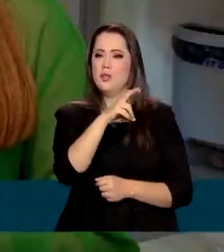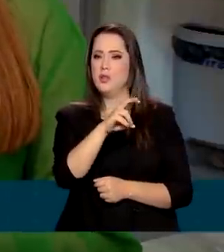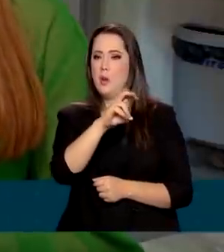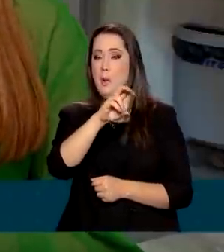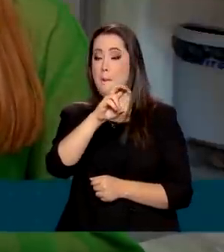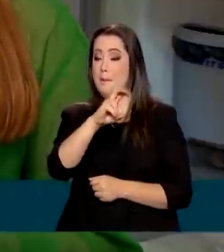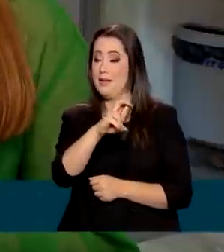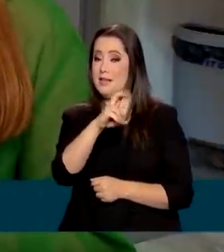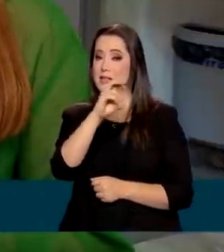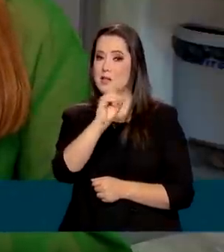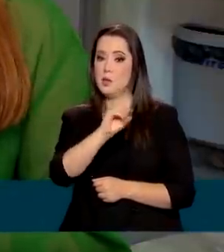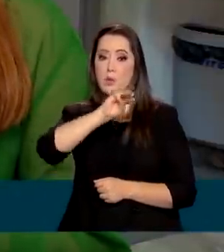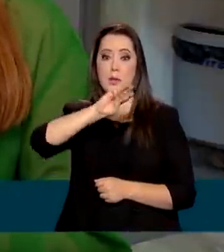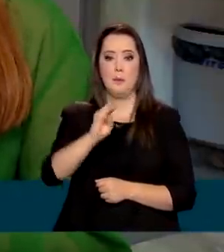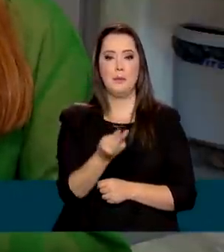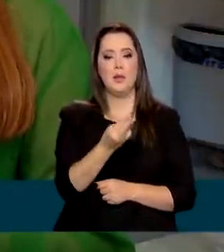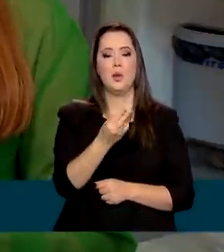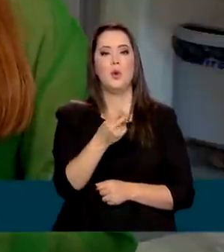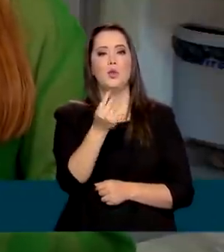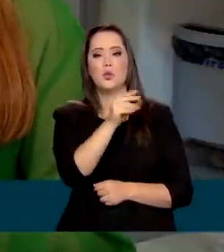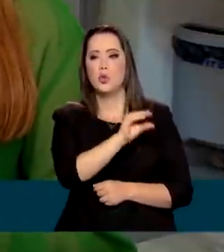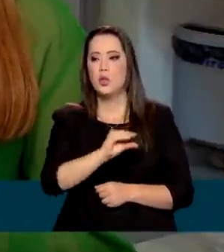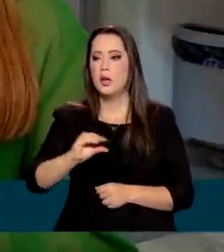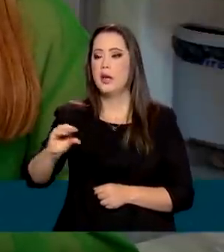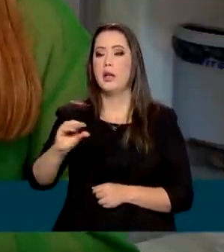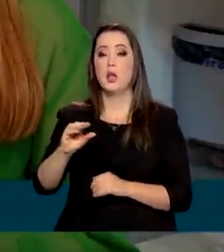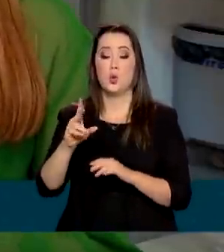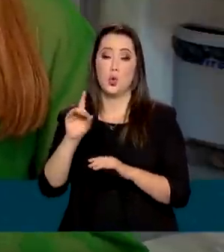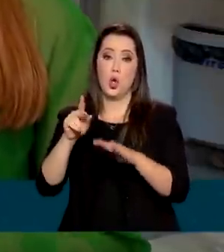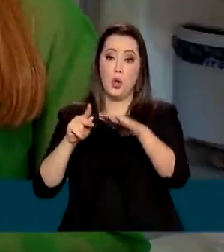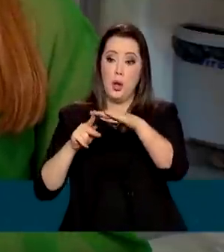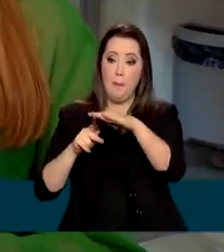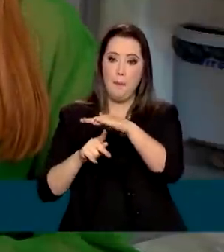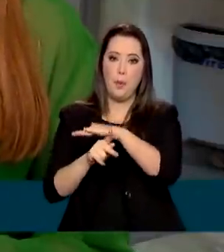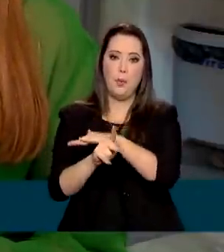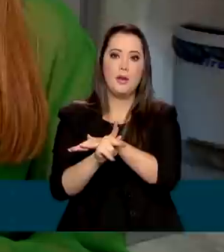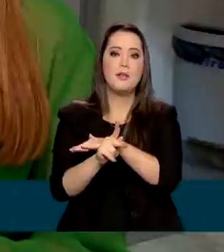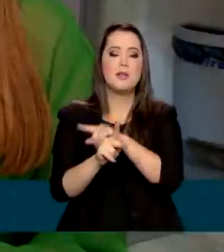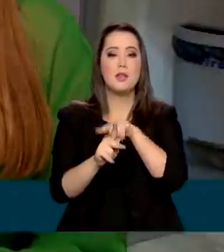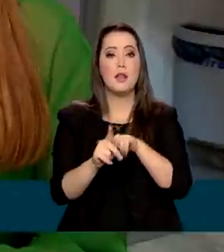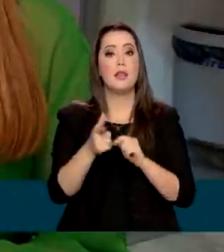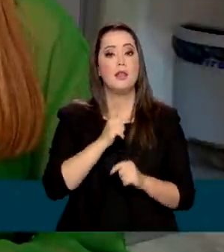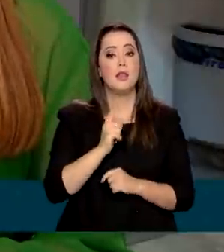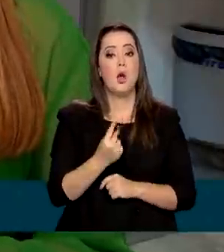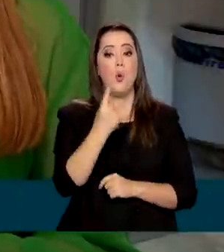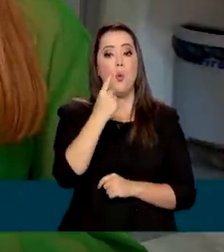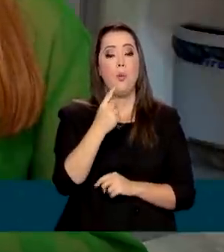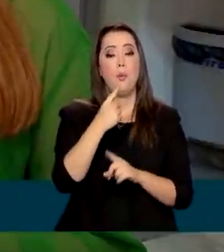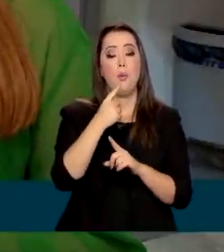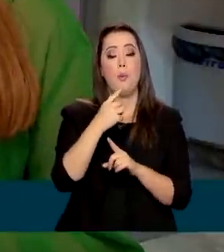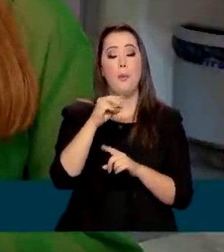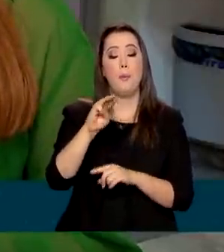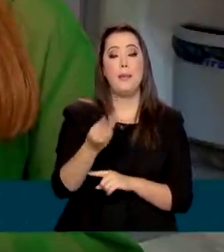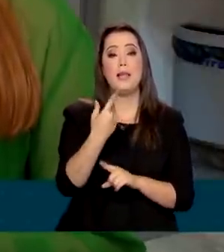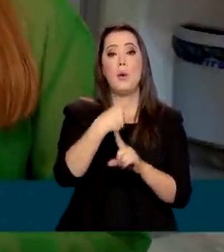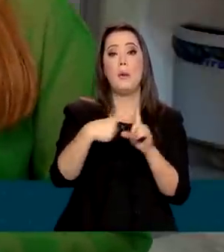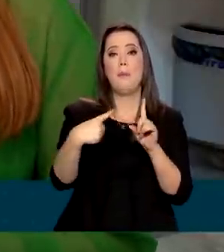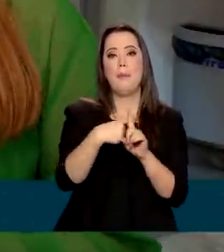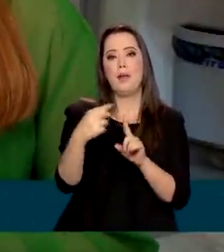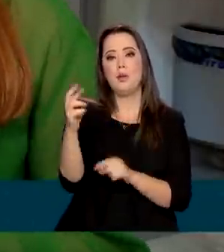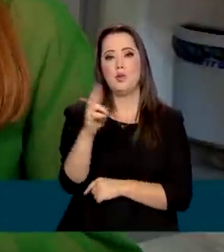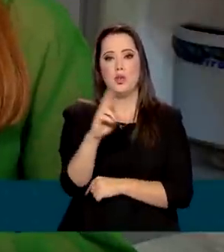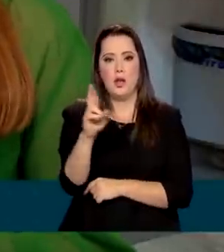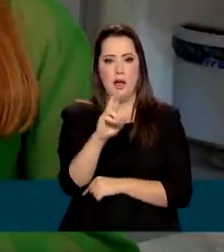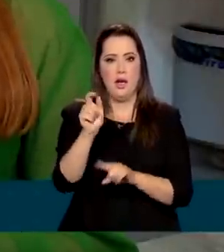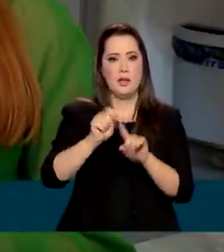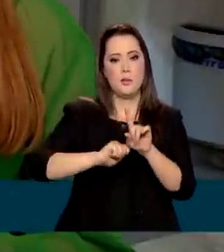milhões de reais na poupança, o rendimento será de 1 milhão e meio de reais por mês. E